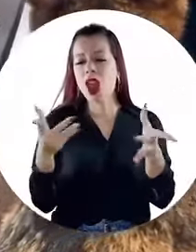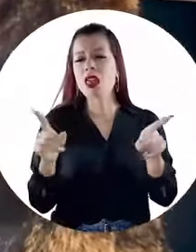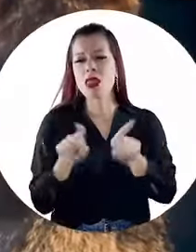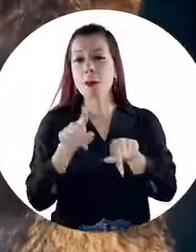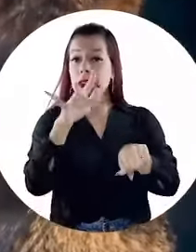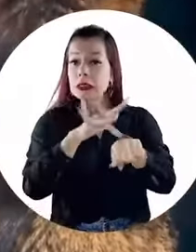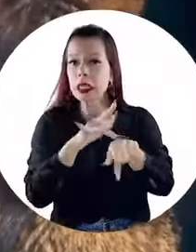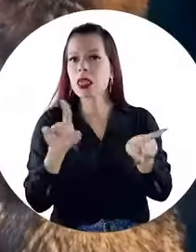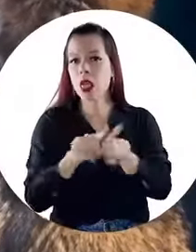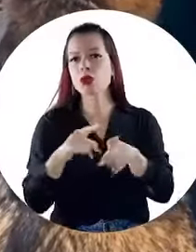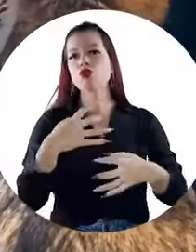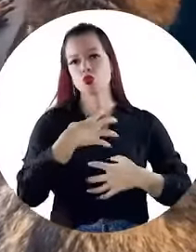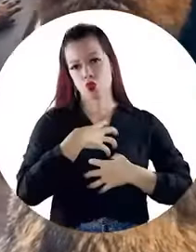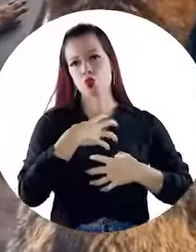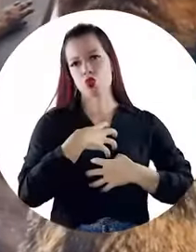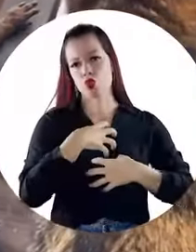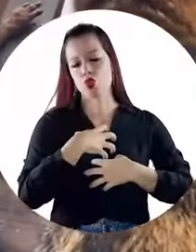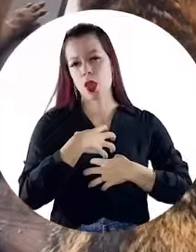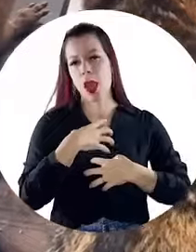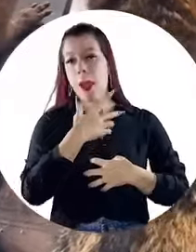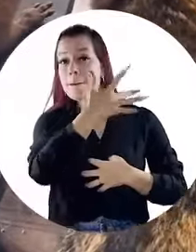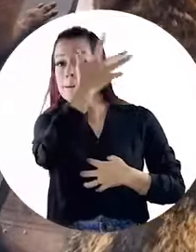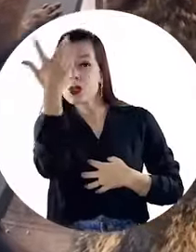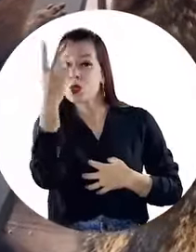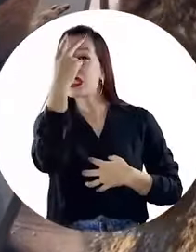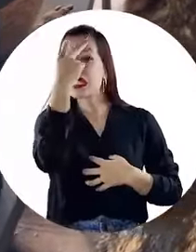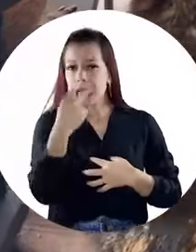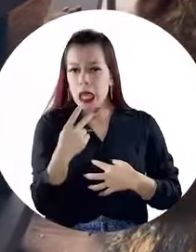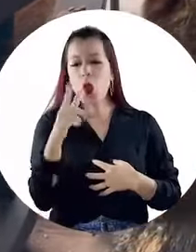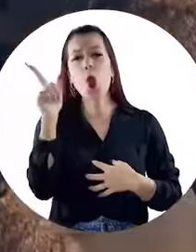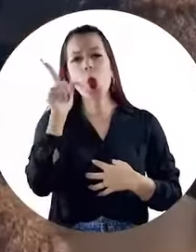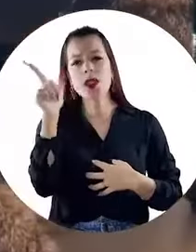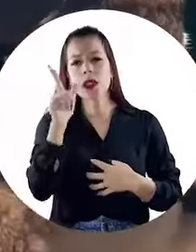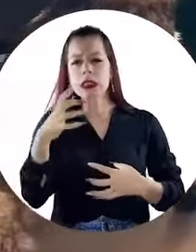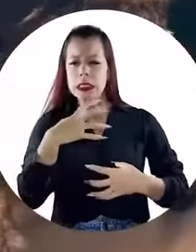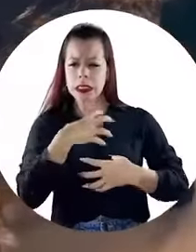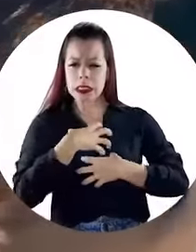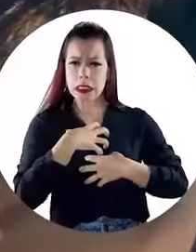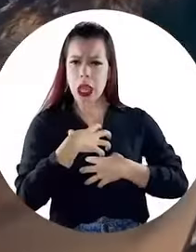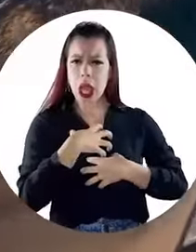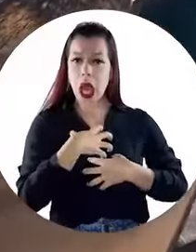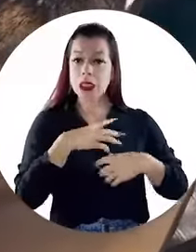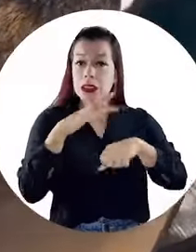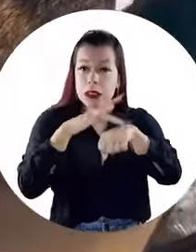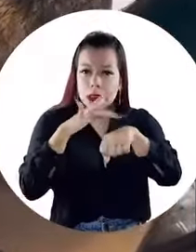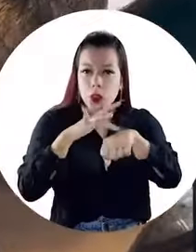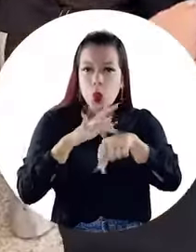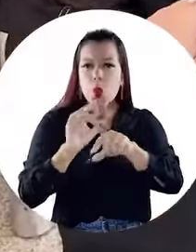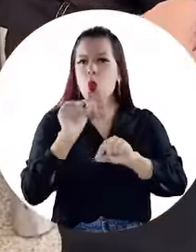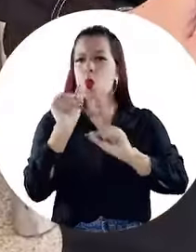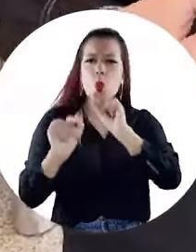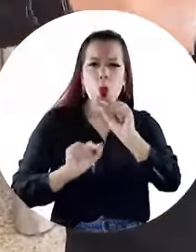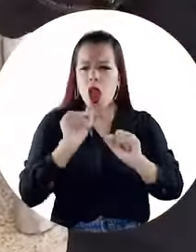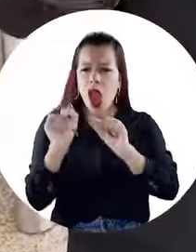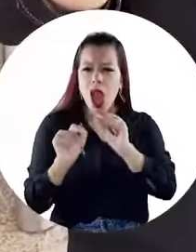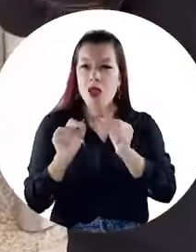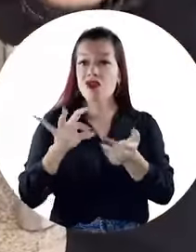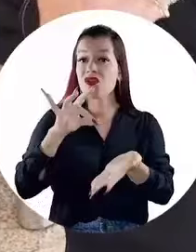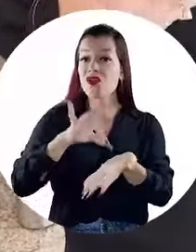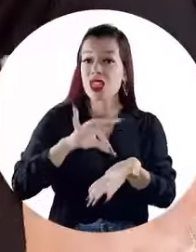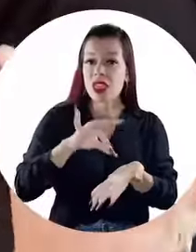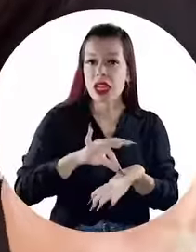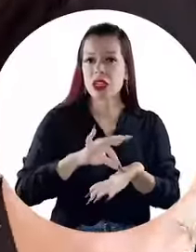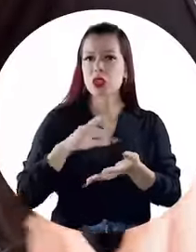agora ela está sendo uma experiência tátil e sensorial, onde as pessoas cegas vão poder sentir através do tato o que